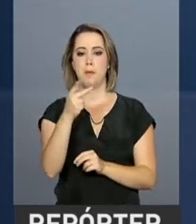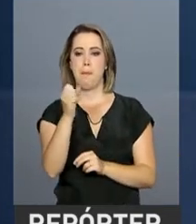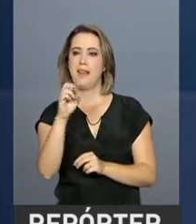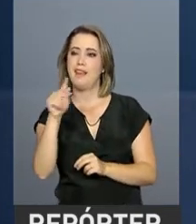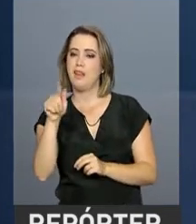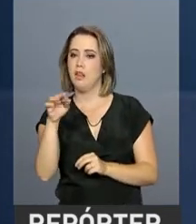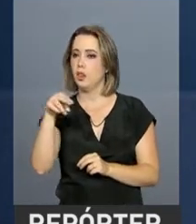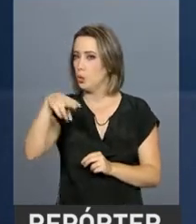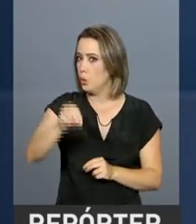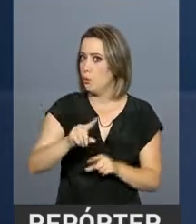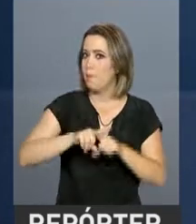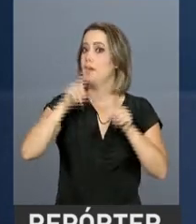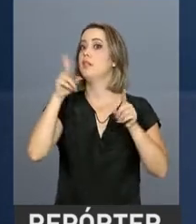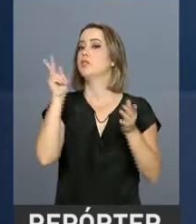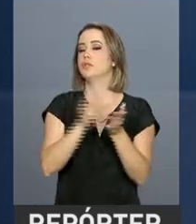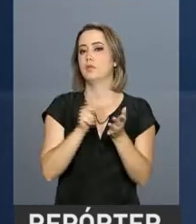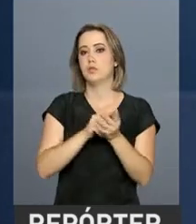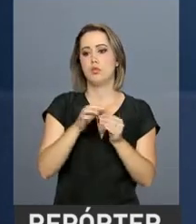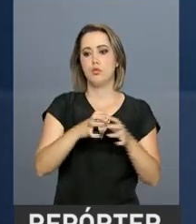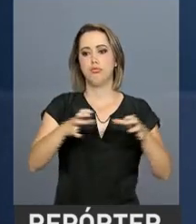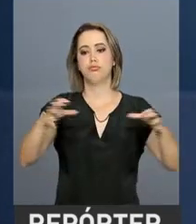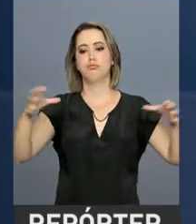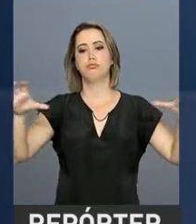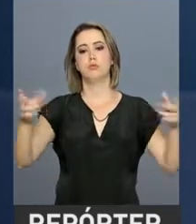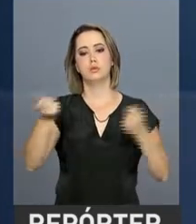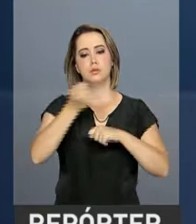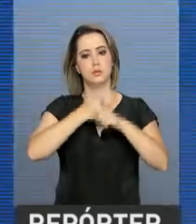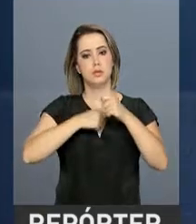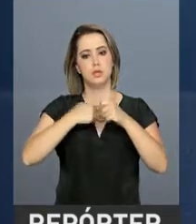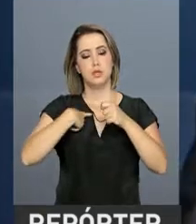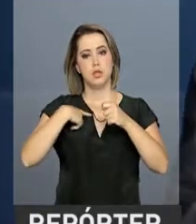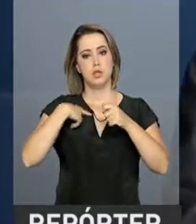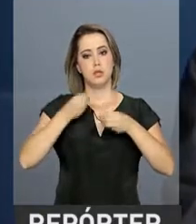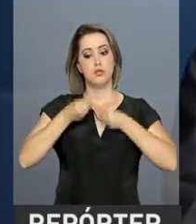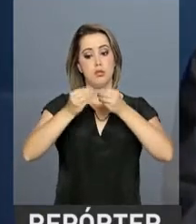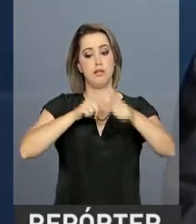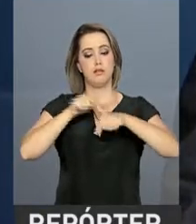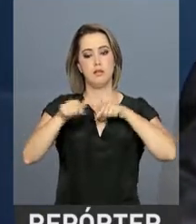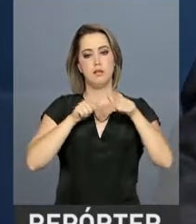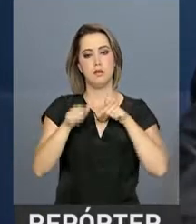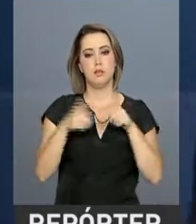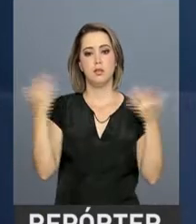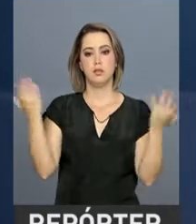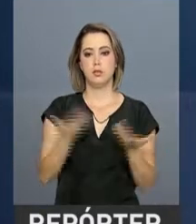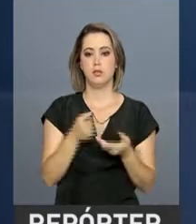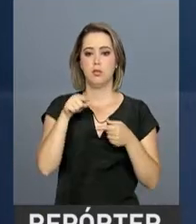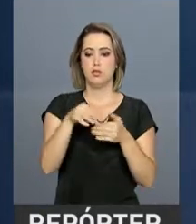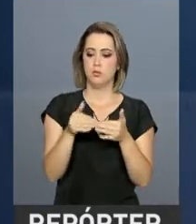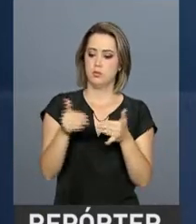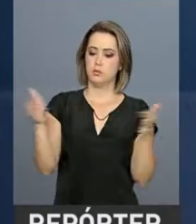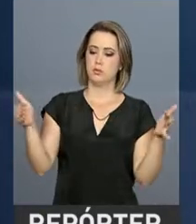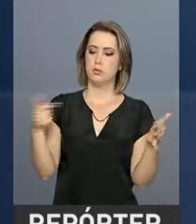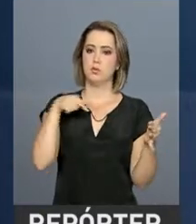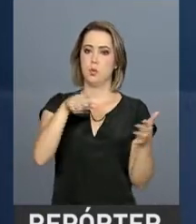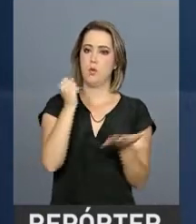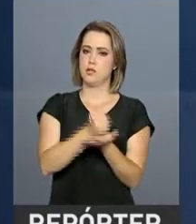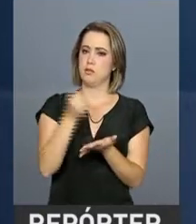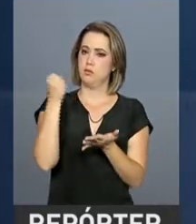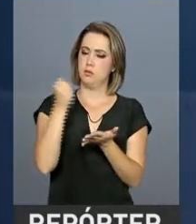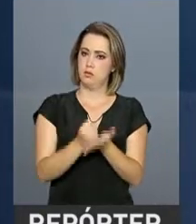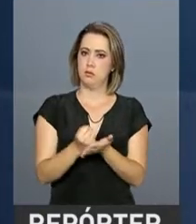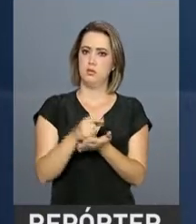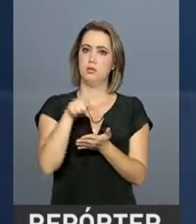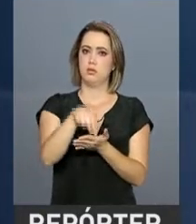verdade, são os grandes campeões nacionais do emprego. E agora, Fifi, você está ampliando com essa contratação